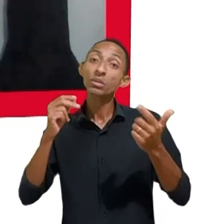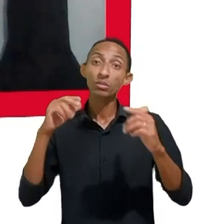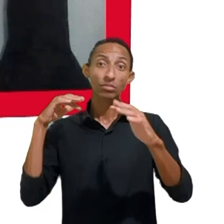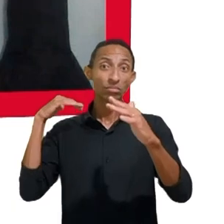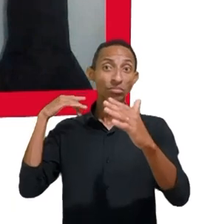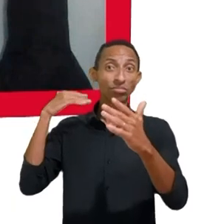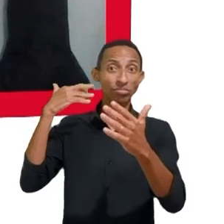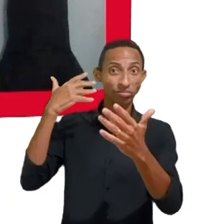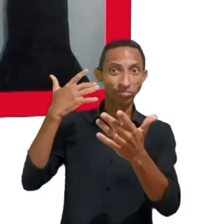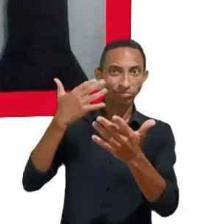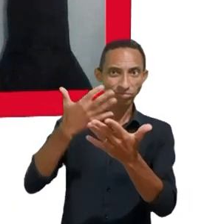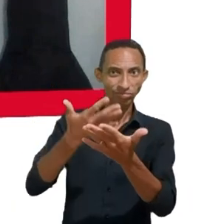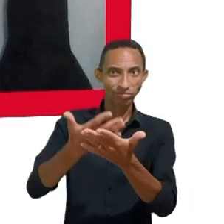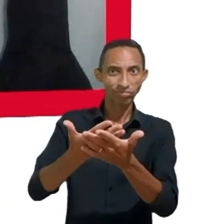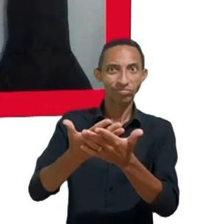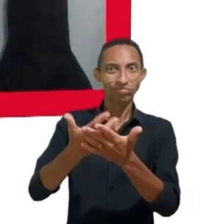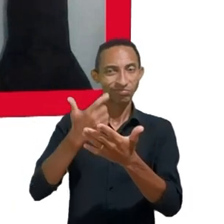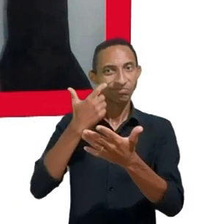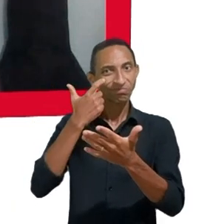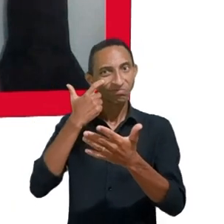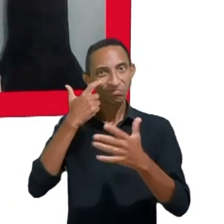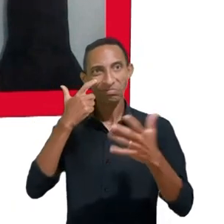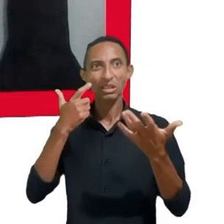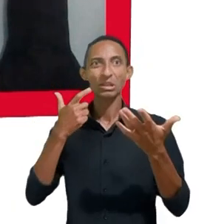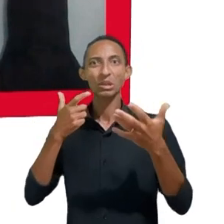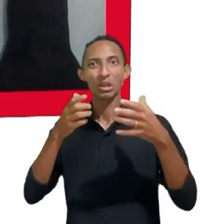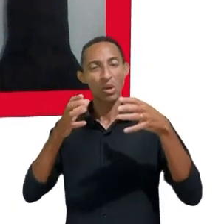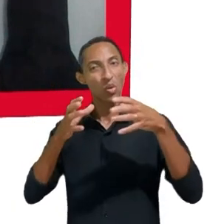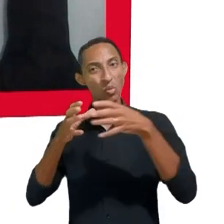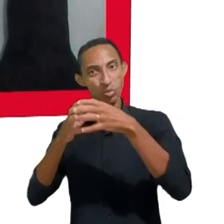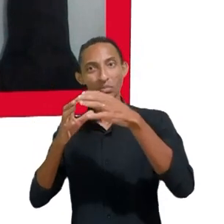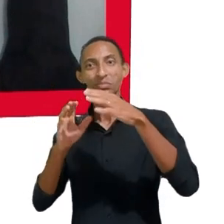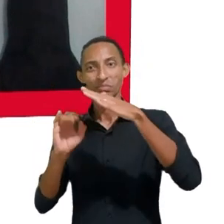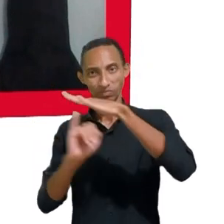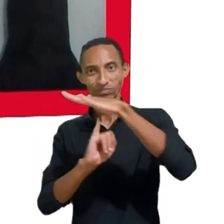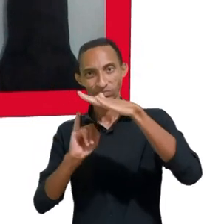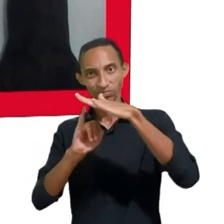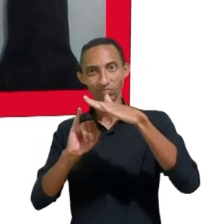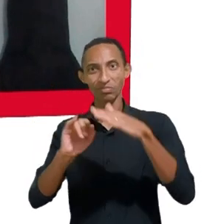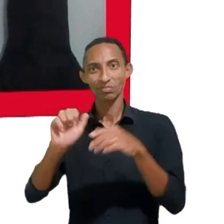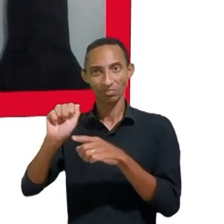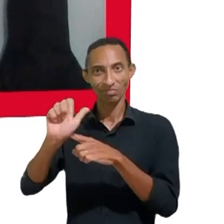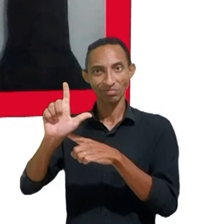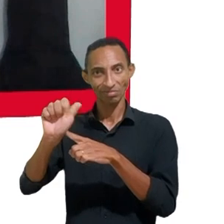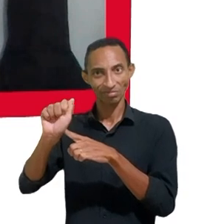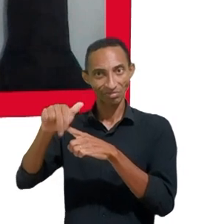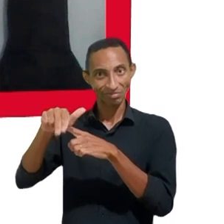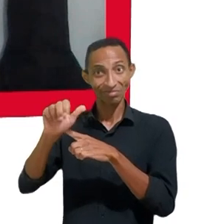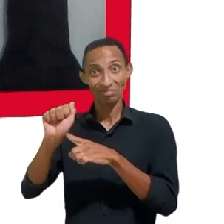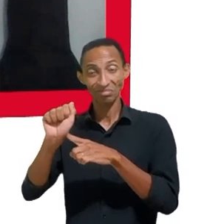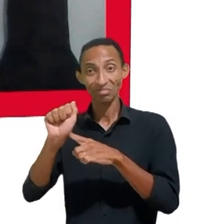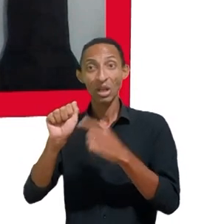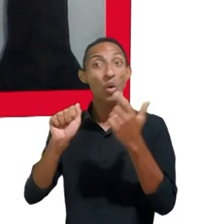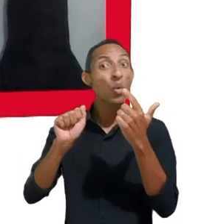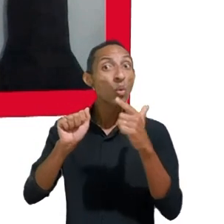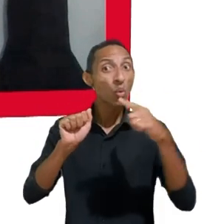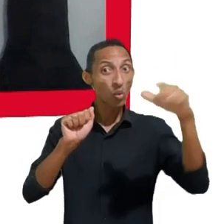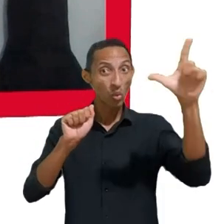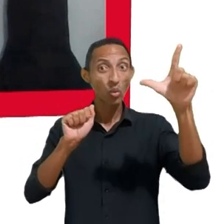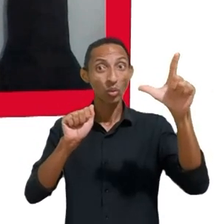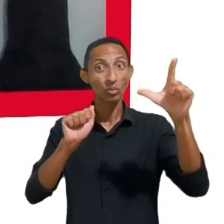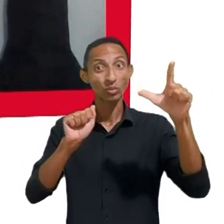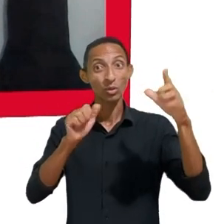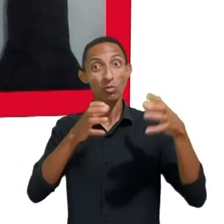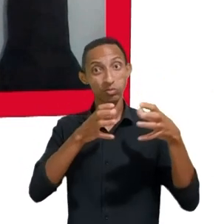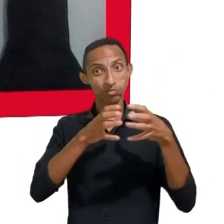com entidades fortes como a Alana, né, com a existência de uma autoridade recém-criada, mas essa questão não penetrou